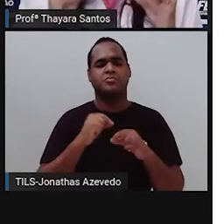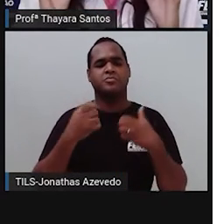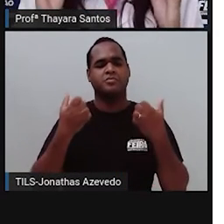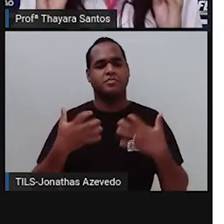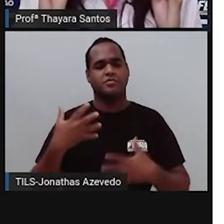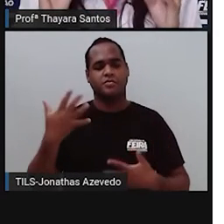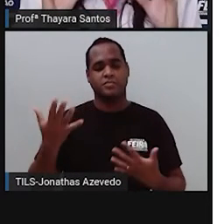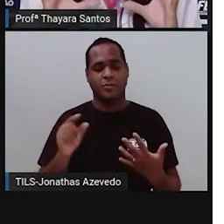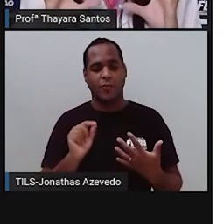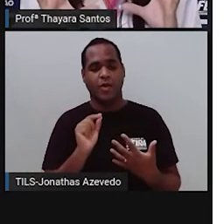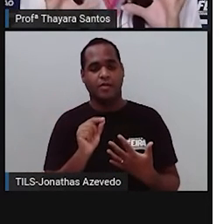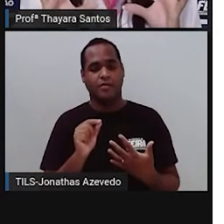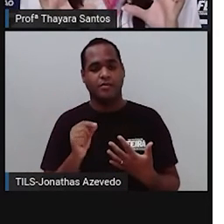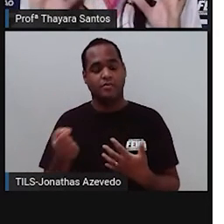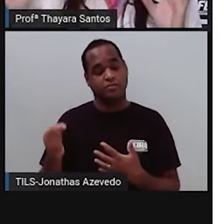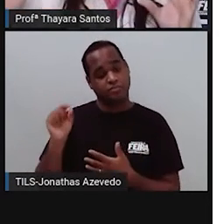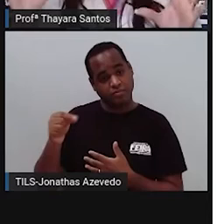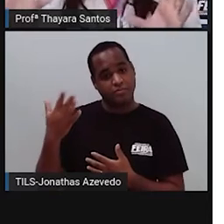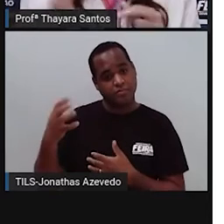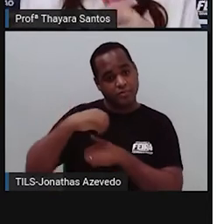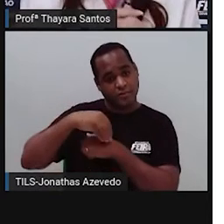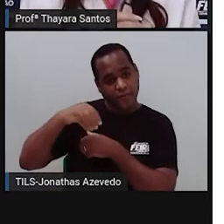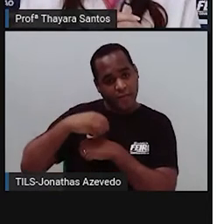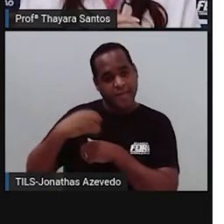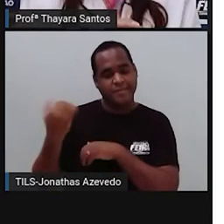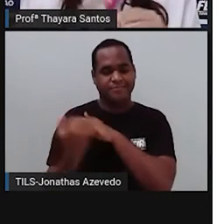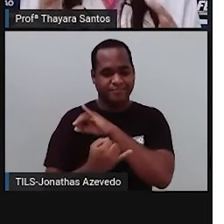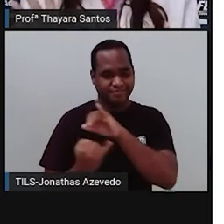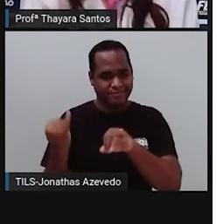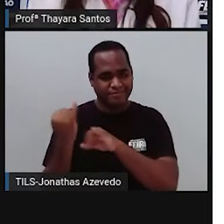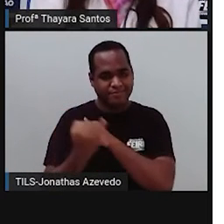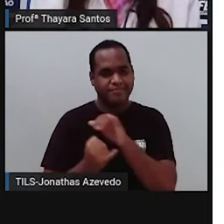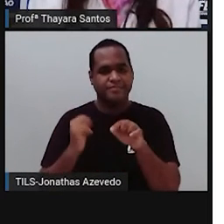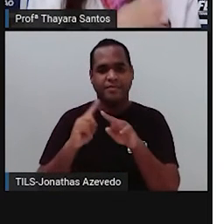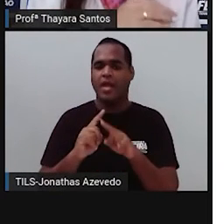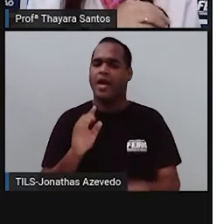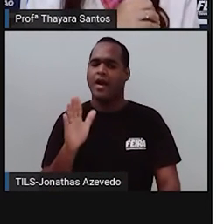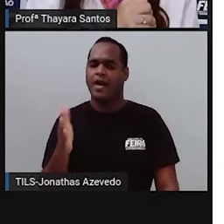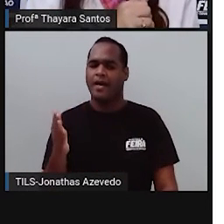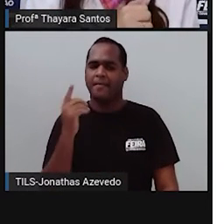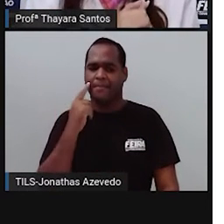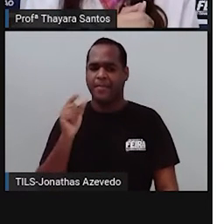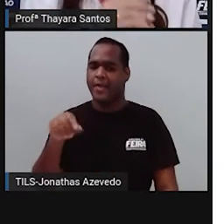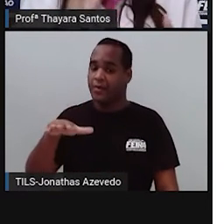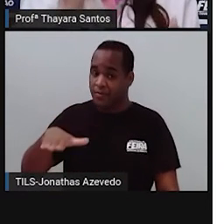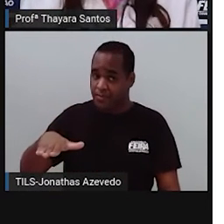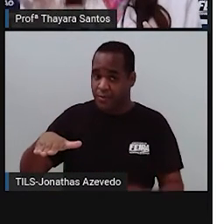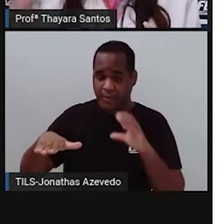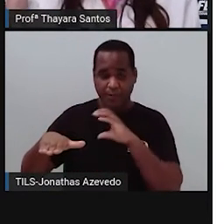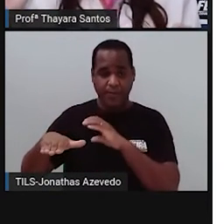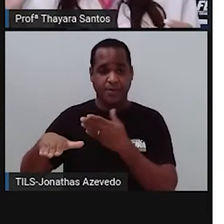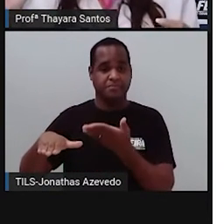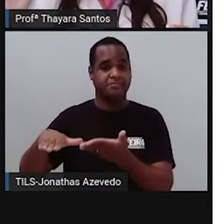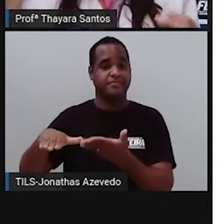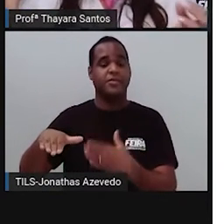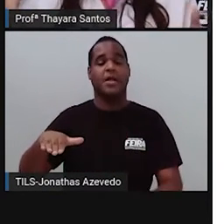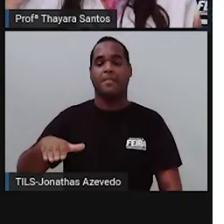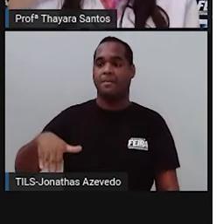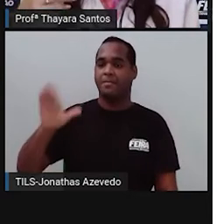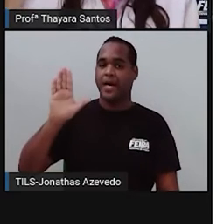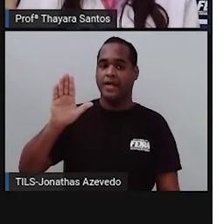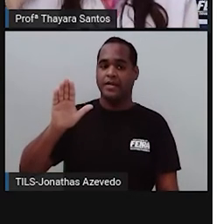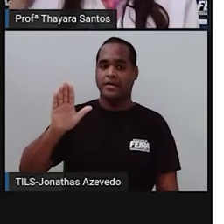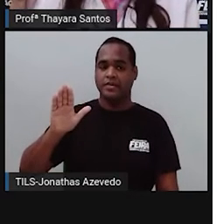Por quê? Essa informação que é passada, nesse exemplo que eu dei para vocês, ah, botei a mão na superfície quente, imediatamente eu tiro,